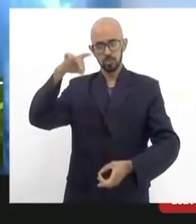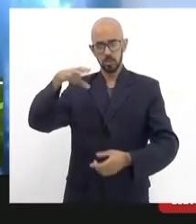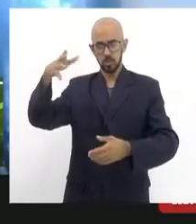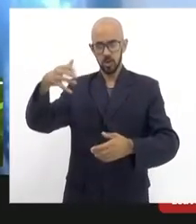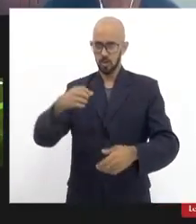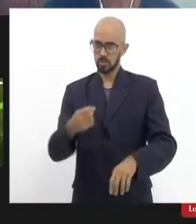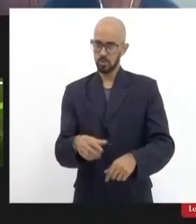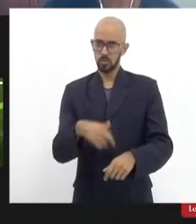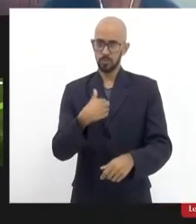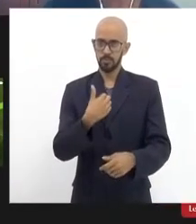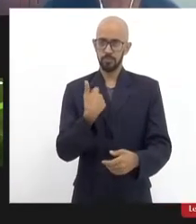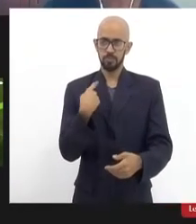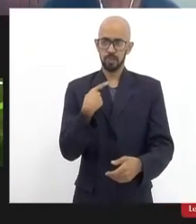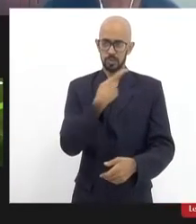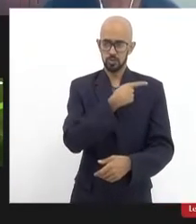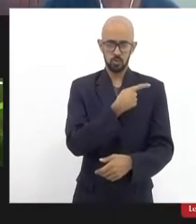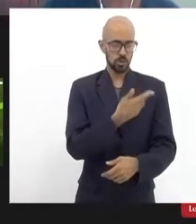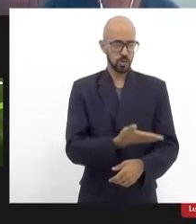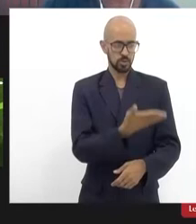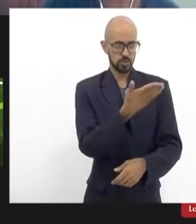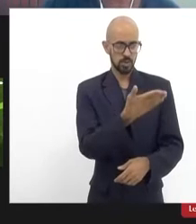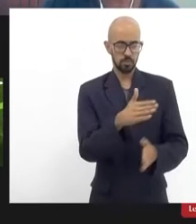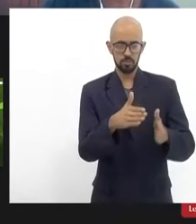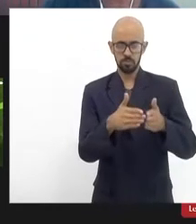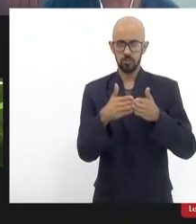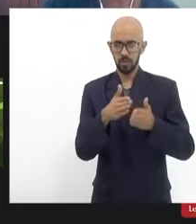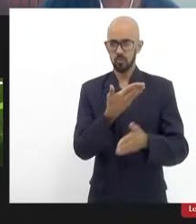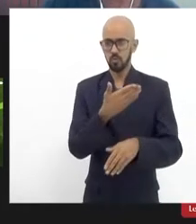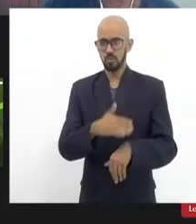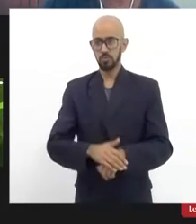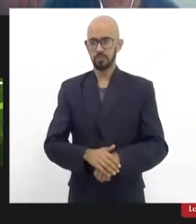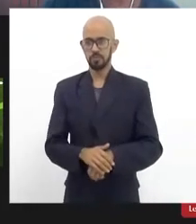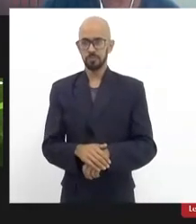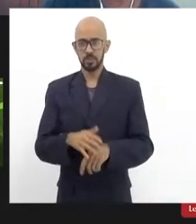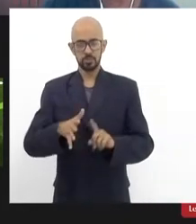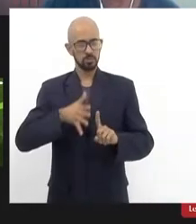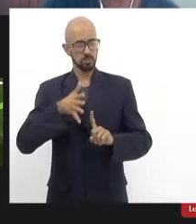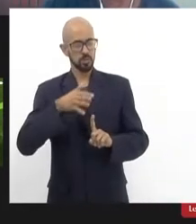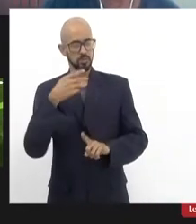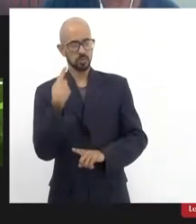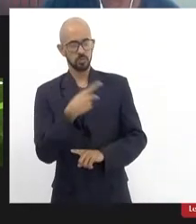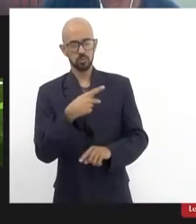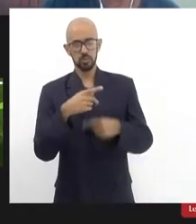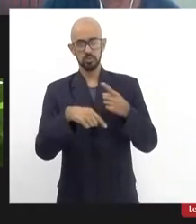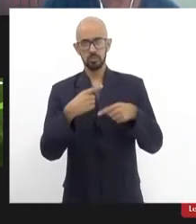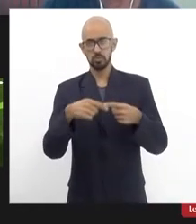favor obrigado pela presença a palavra é sua logo em seguida Lindbergh Farinhas